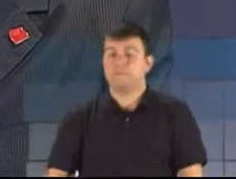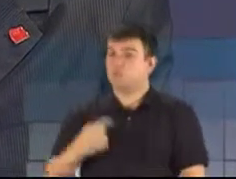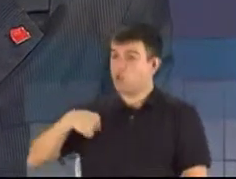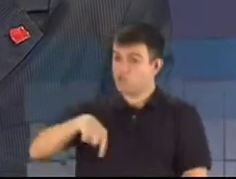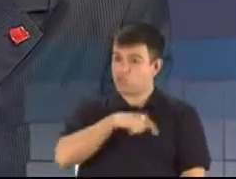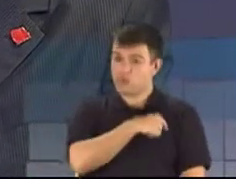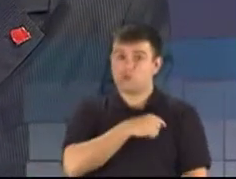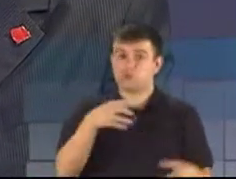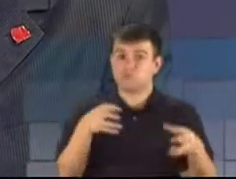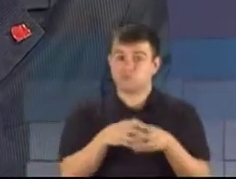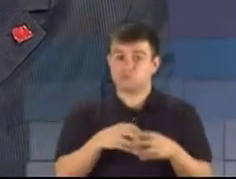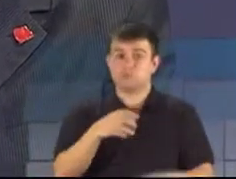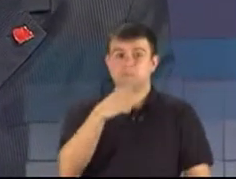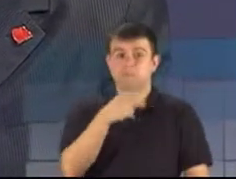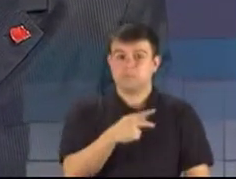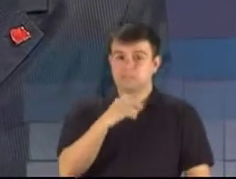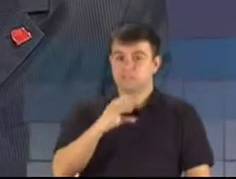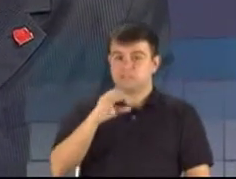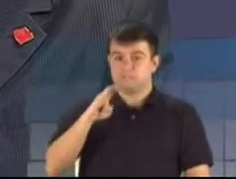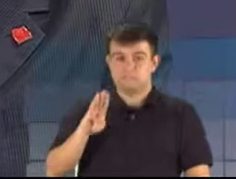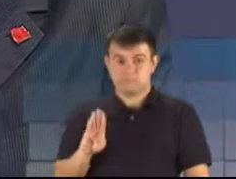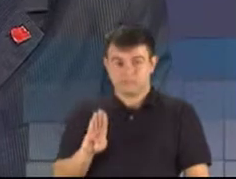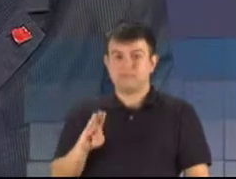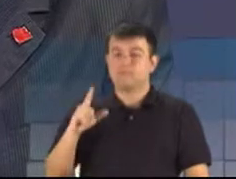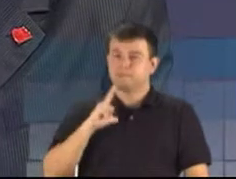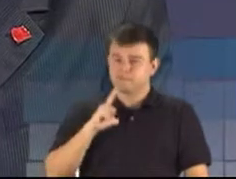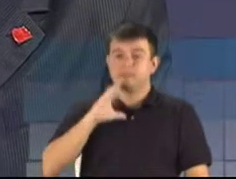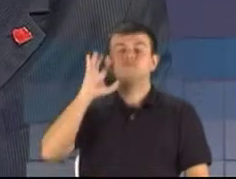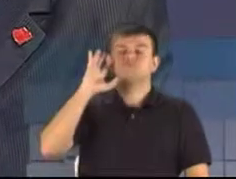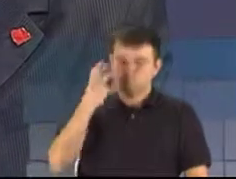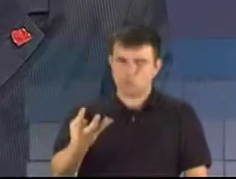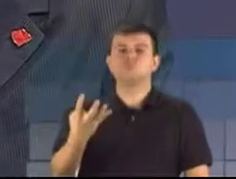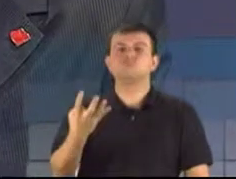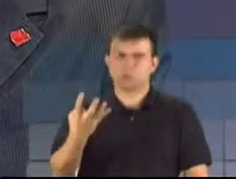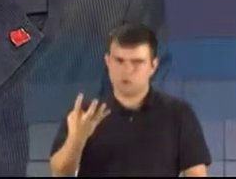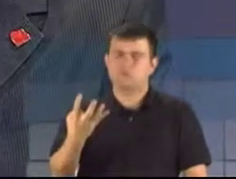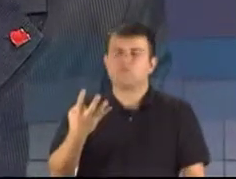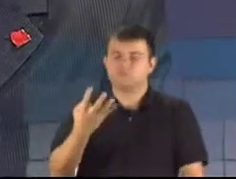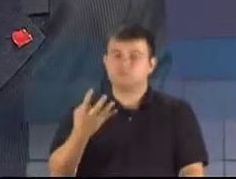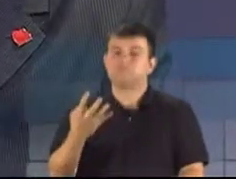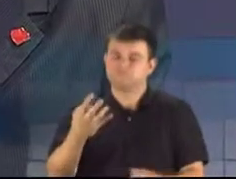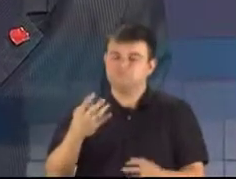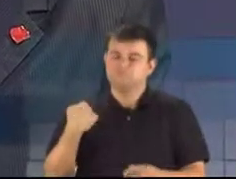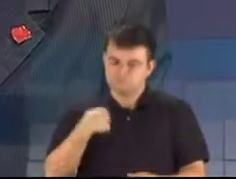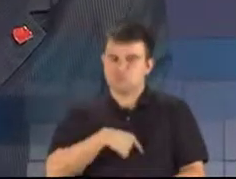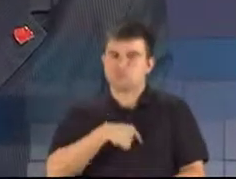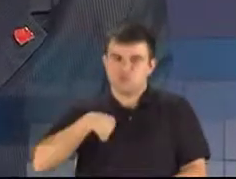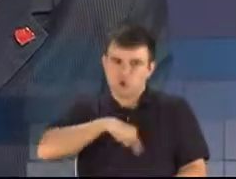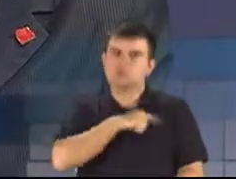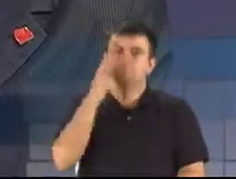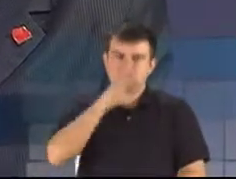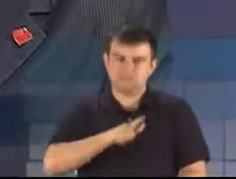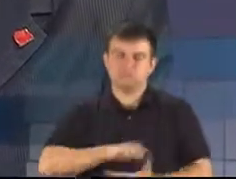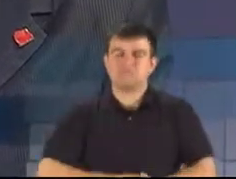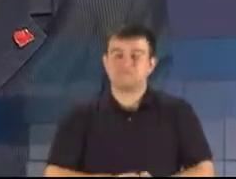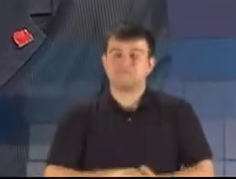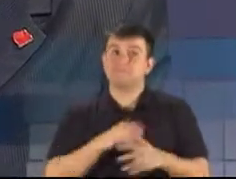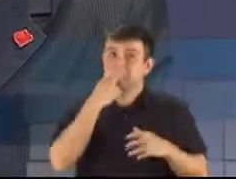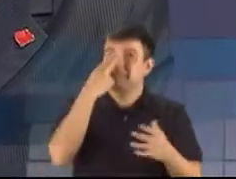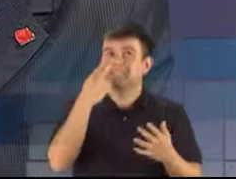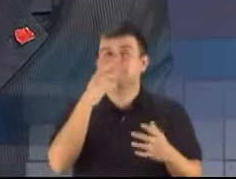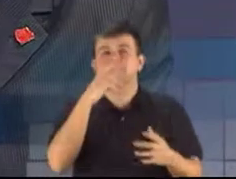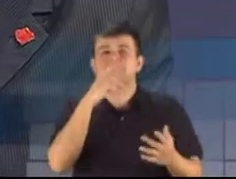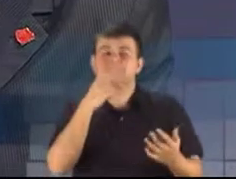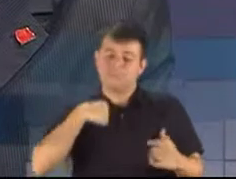Comunista Brasileiro, temos a solução do problema. Parece mentira que um comunista vem aqui